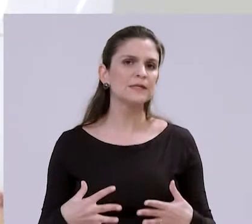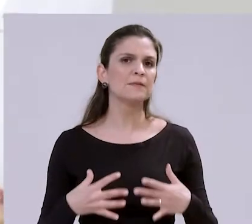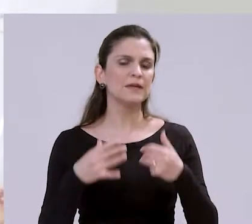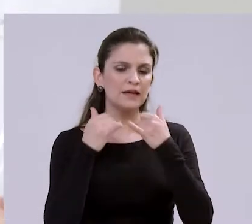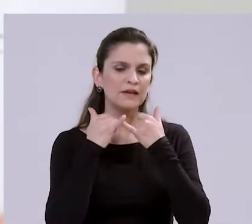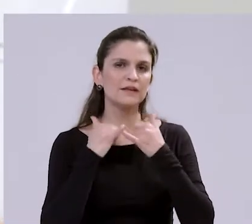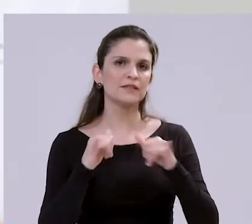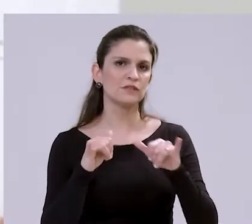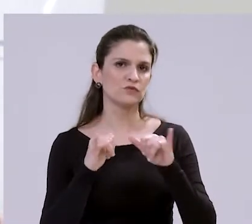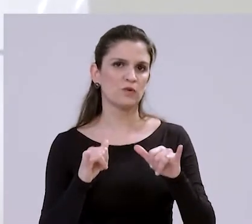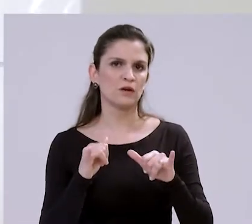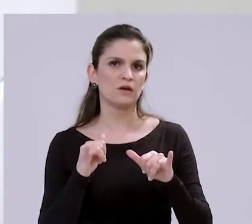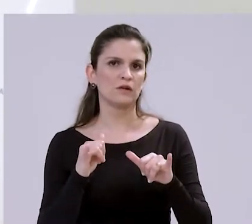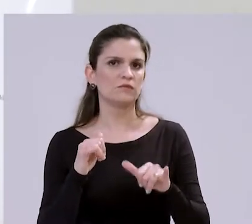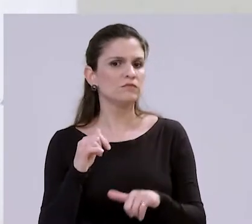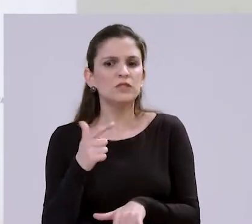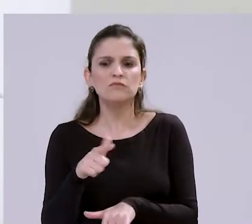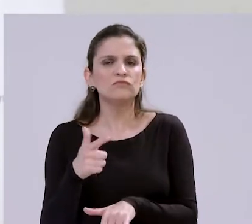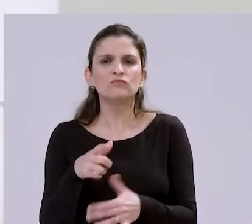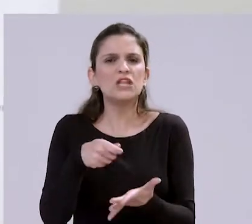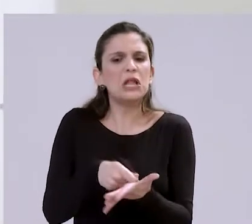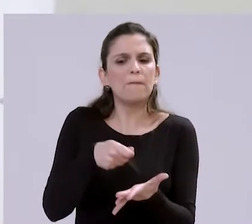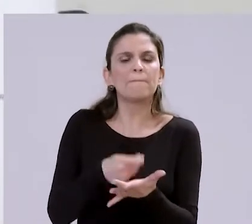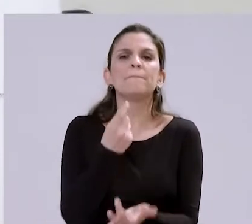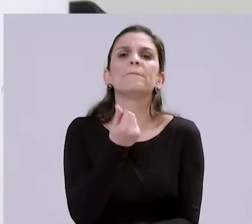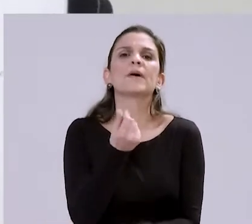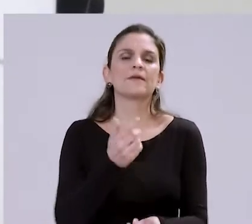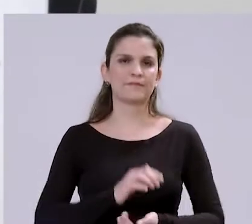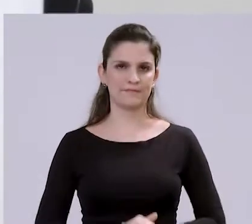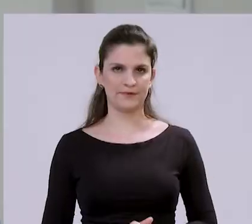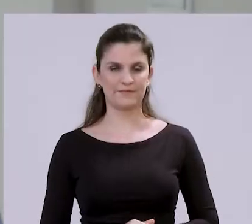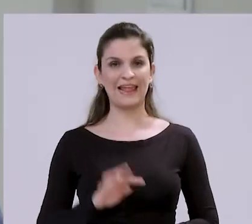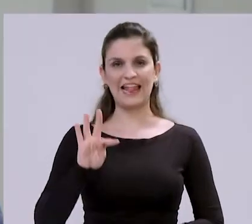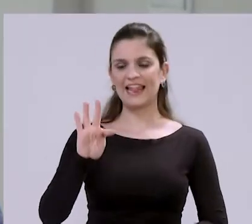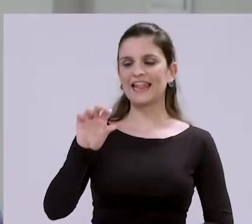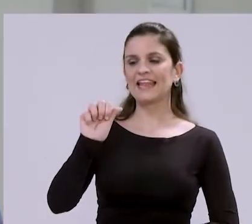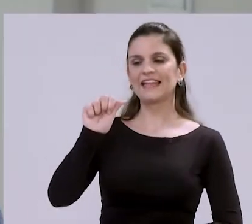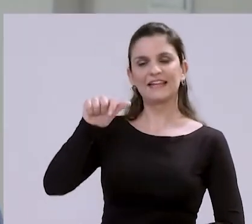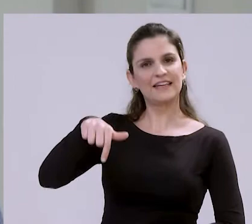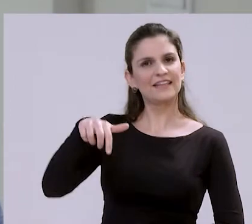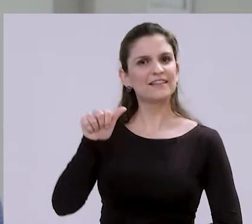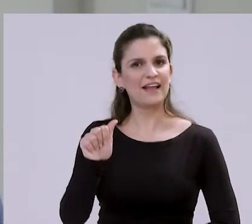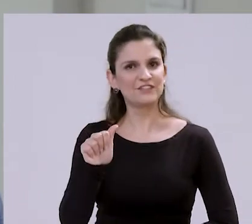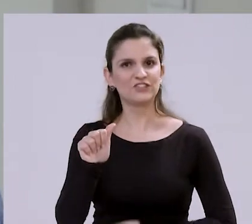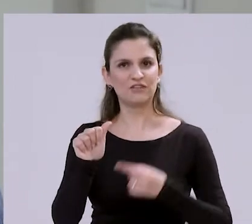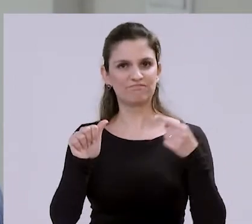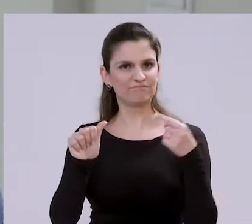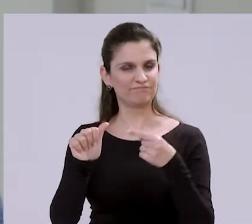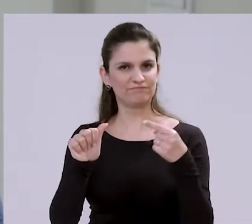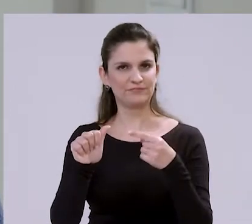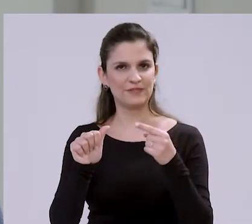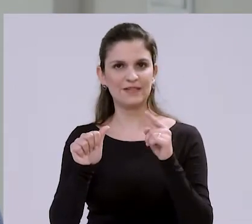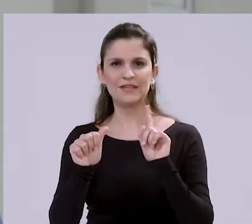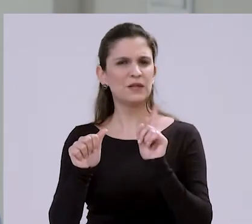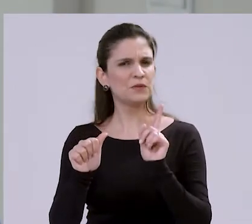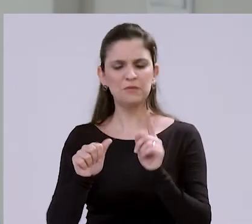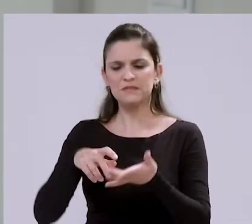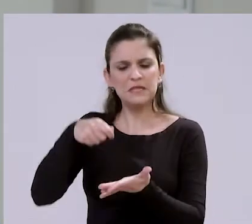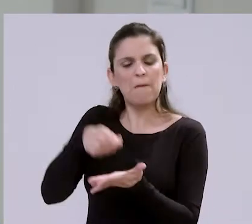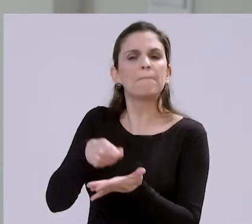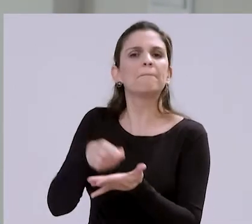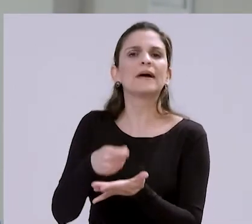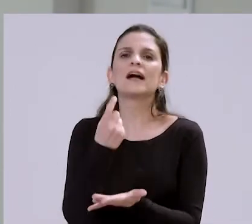aproveitou para esclarecer que não haverá cobrança de taxa. Embora tenha o nome de taxa, ela não se